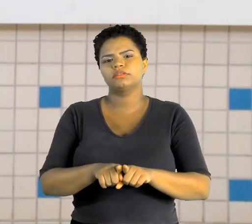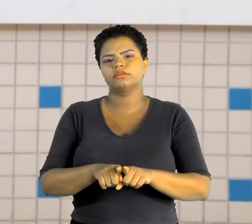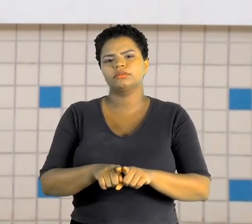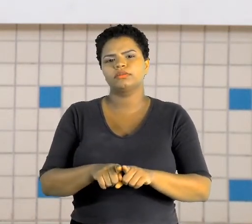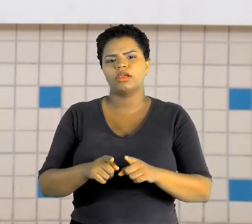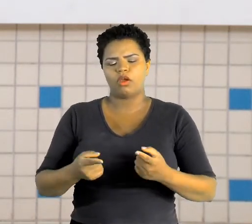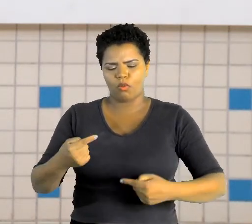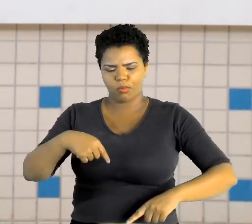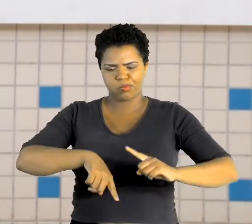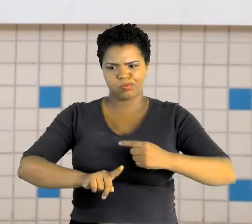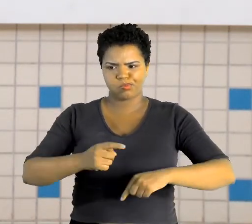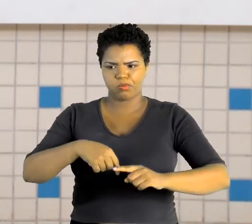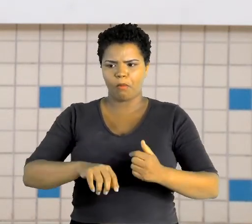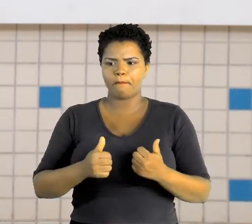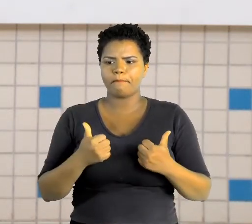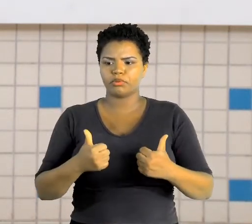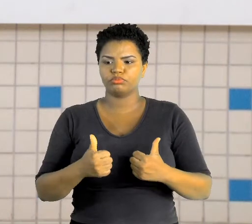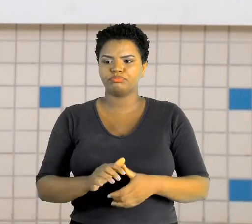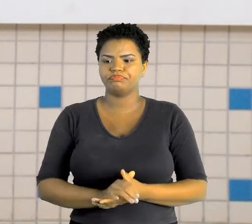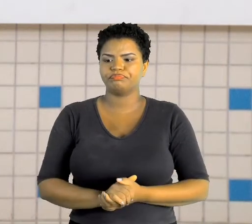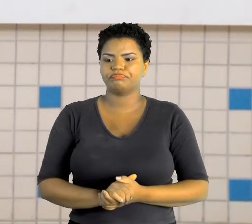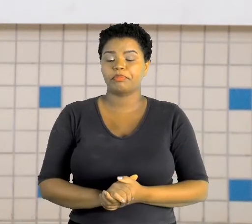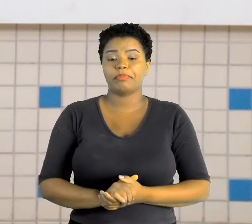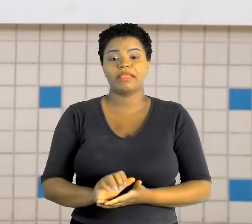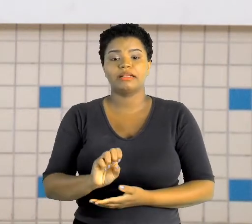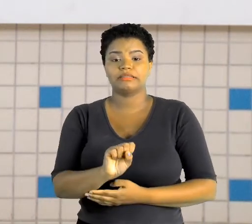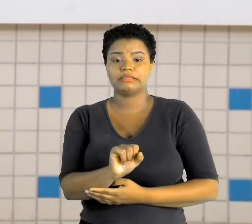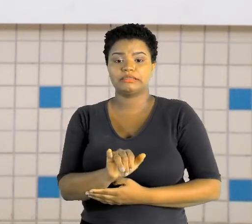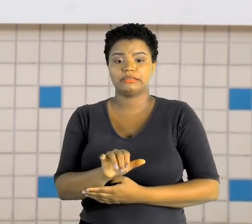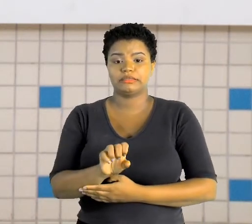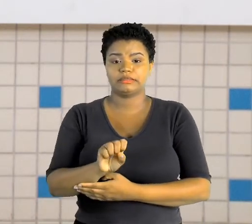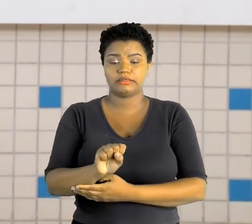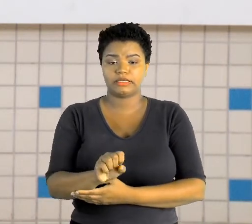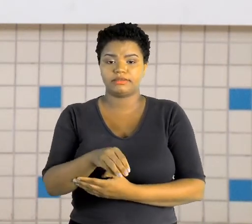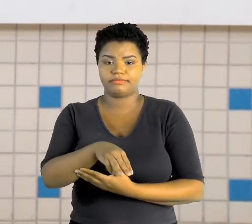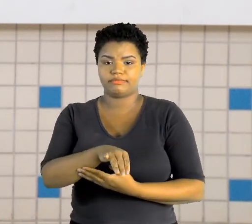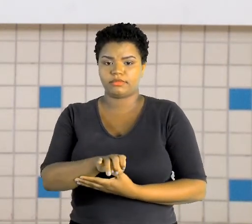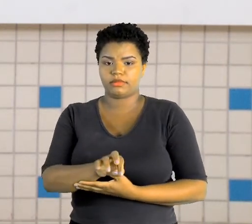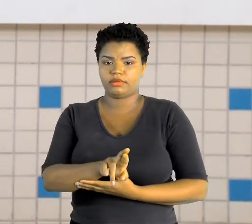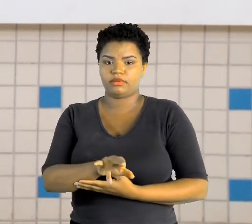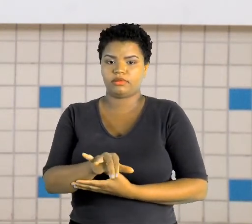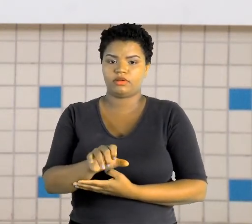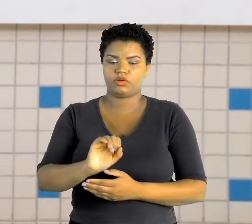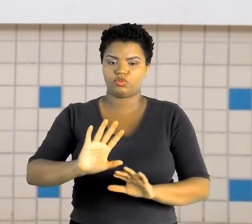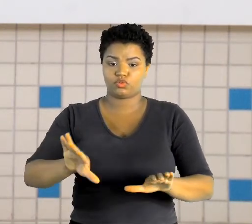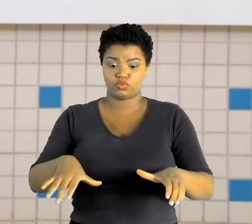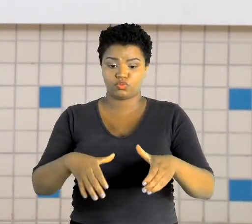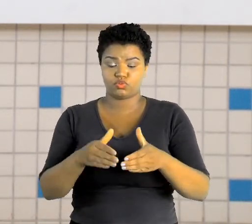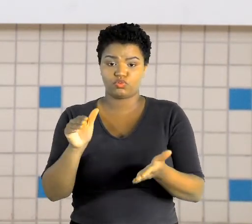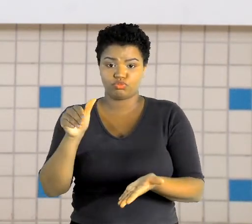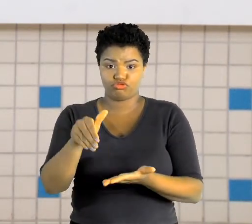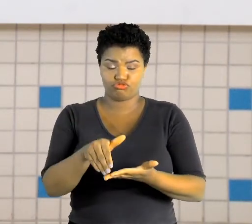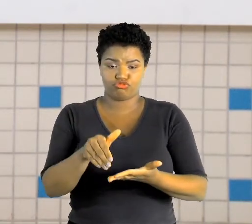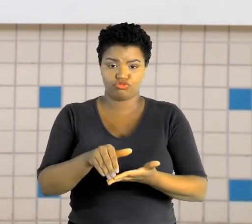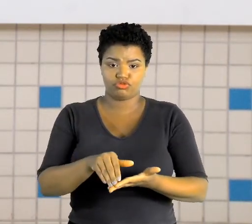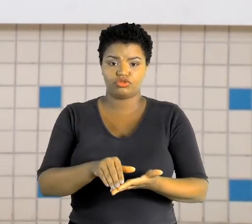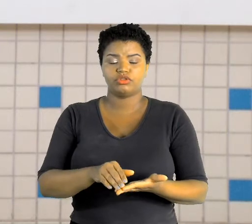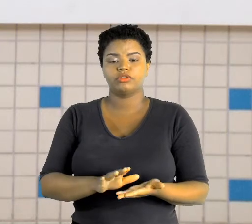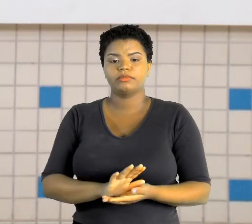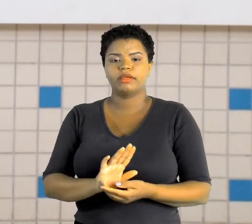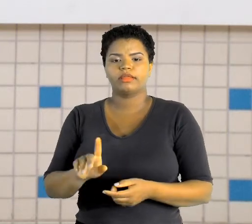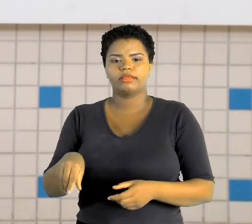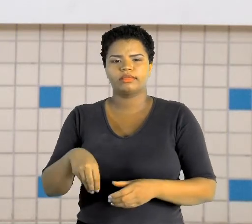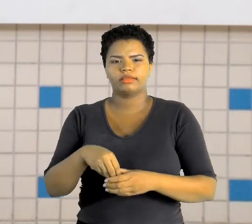organismo. E os sais minerais, para fechar o último grupo dos nutrientes, também estão presentes no leite,